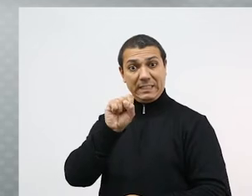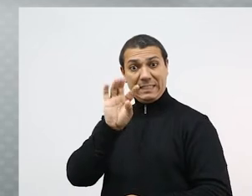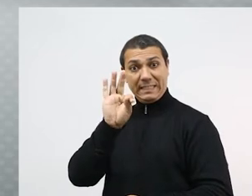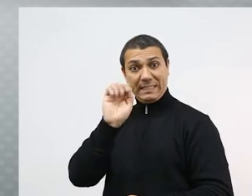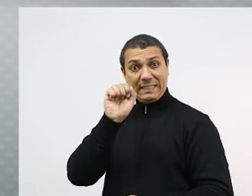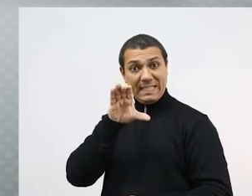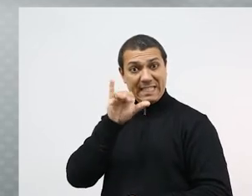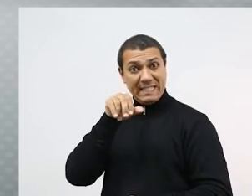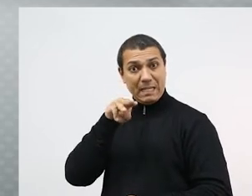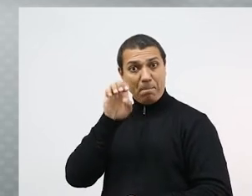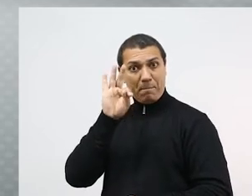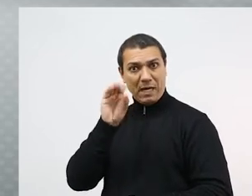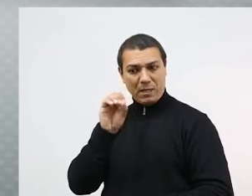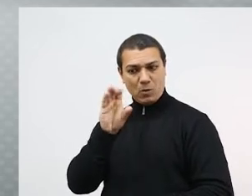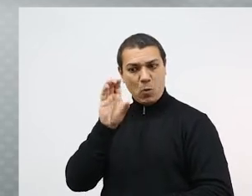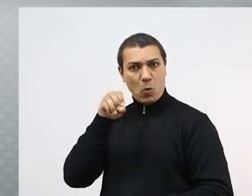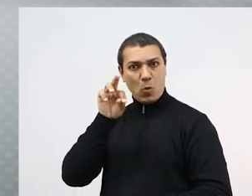acessar.